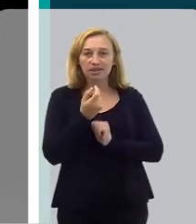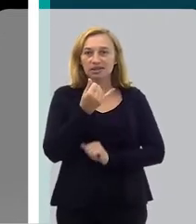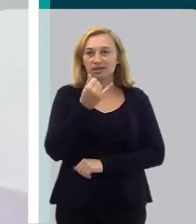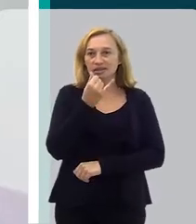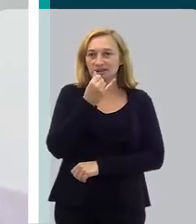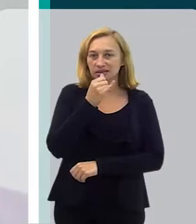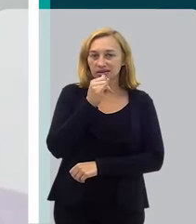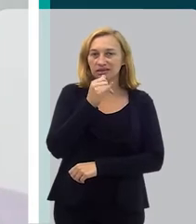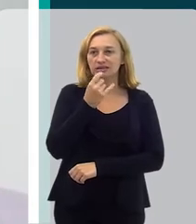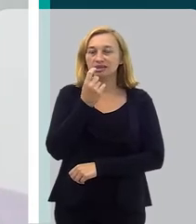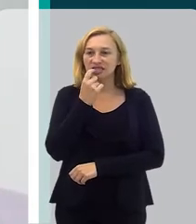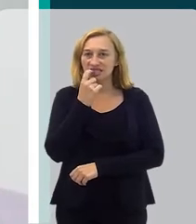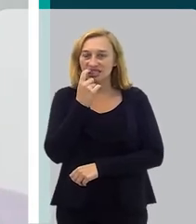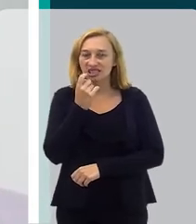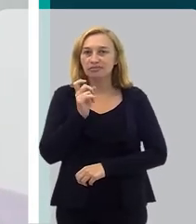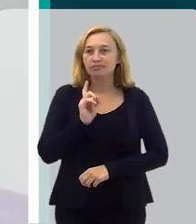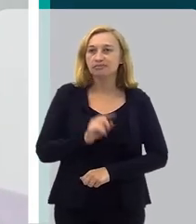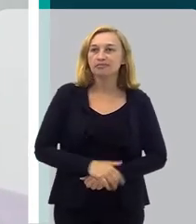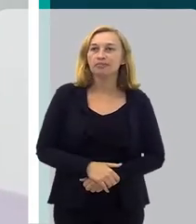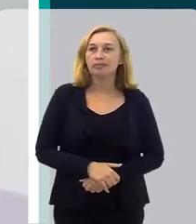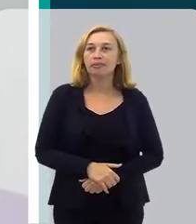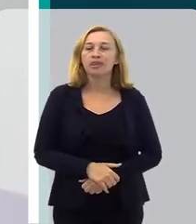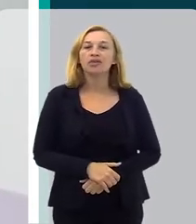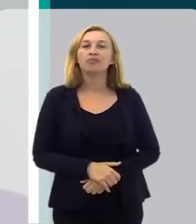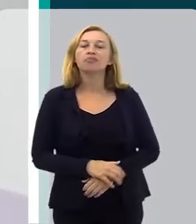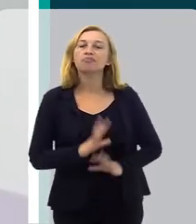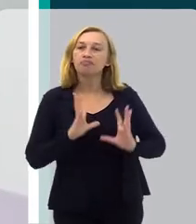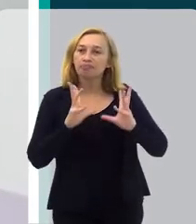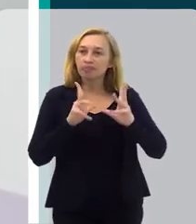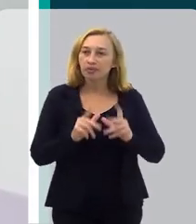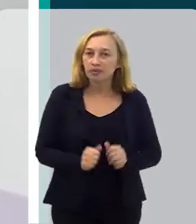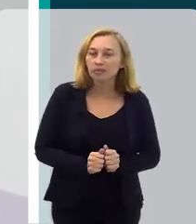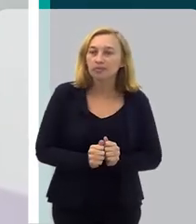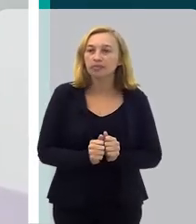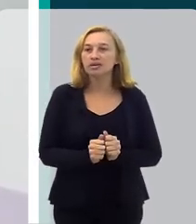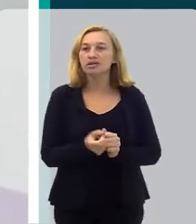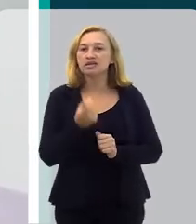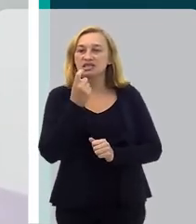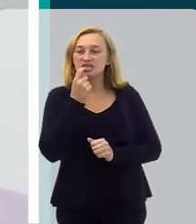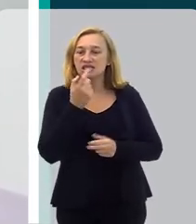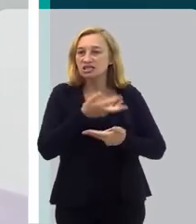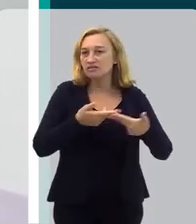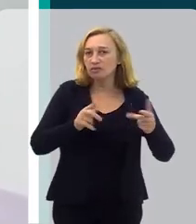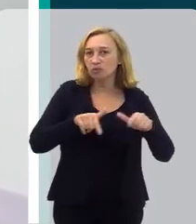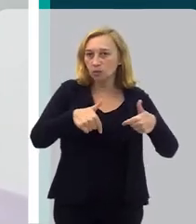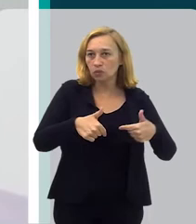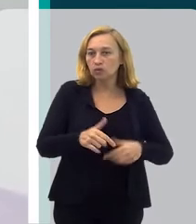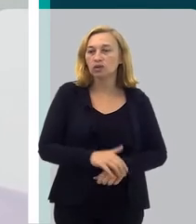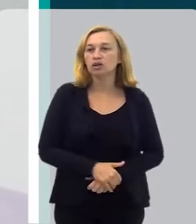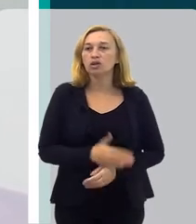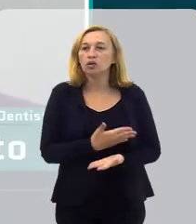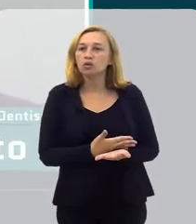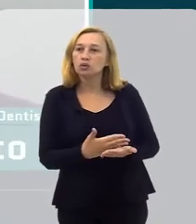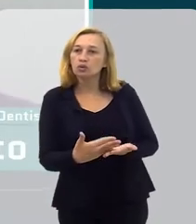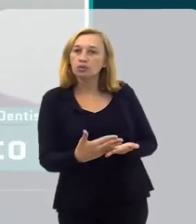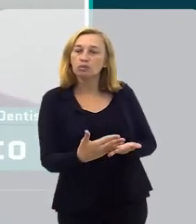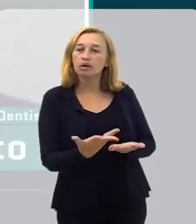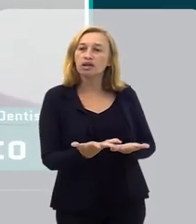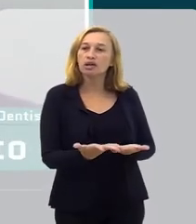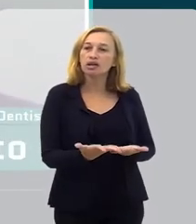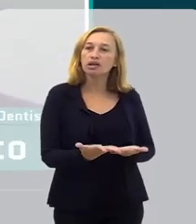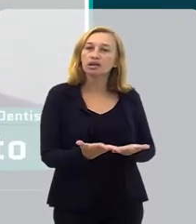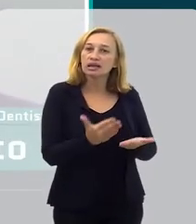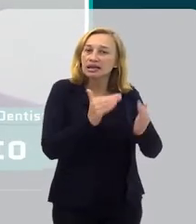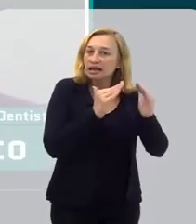Olha, a higiene bucal tem, na realidade, várias ações. A gente começa com as